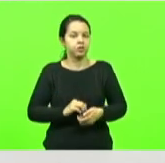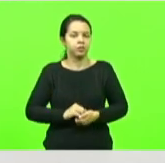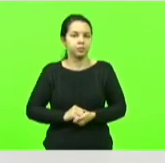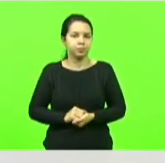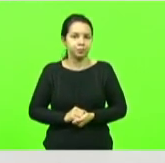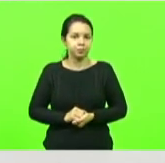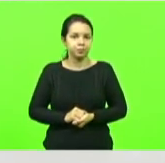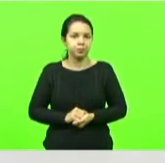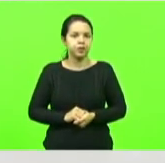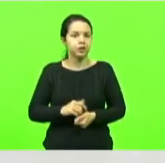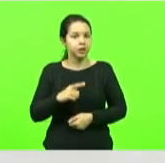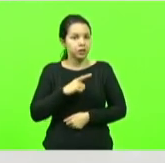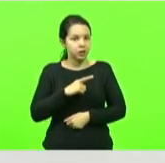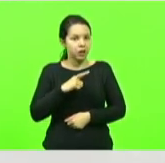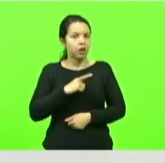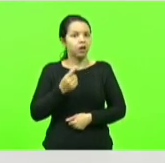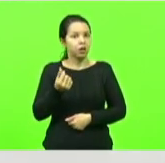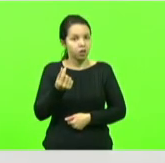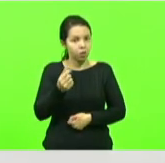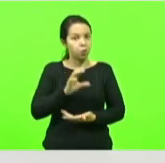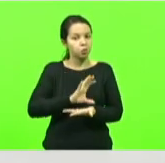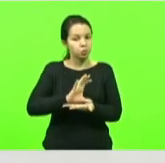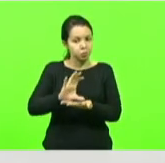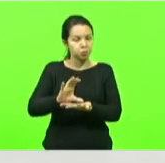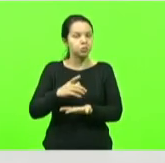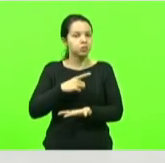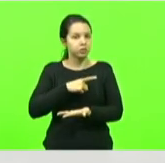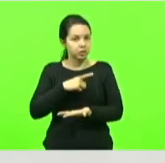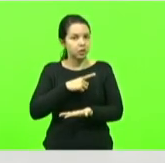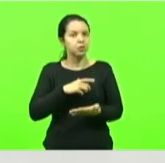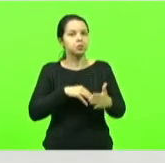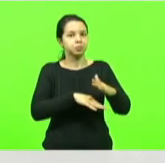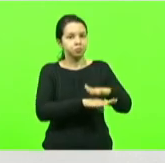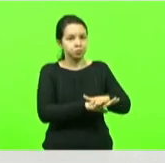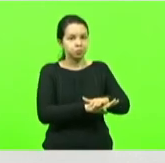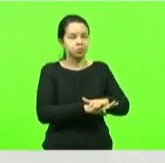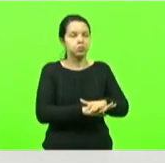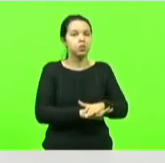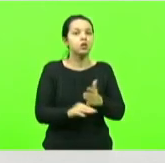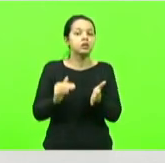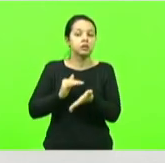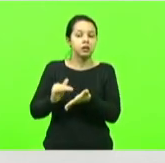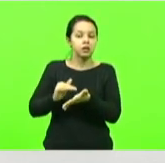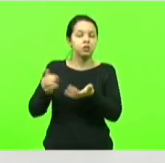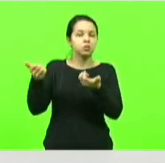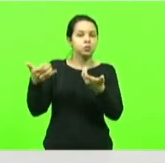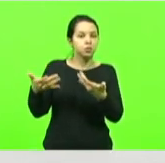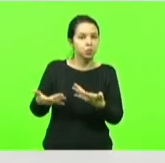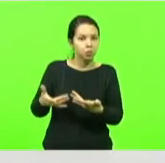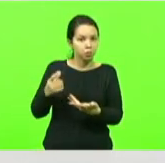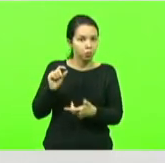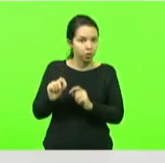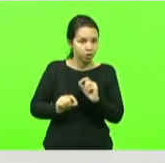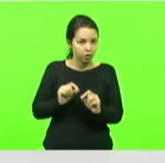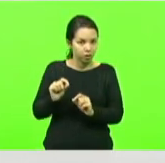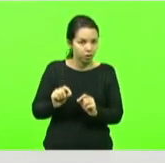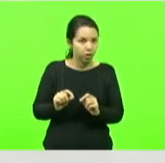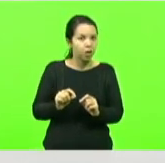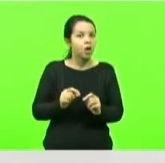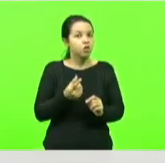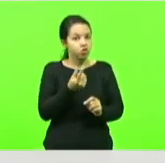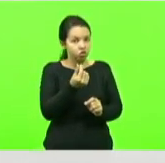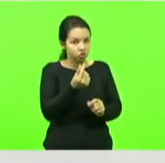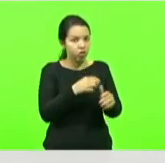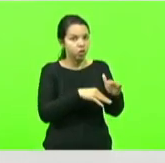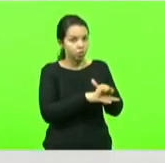recursos para investimentos o que o secretário nos colocou mesmo tendo recursos há uma